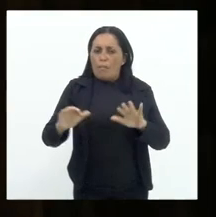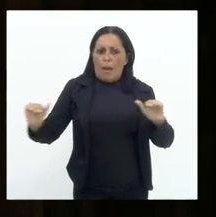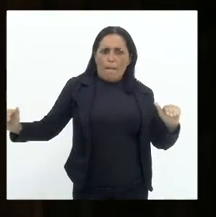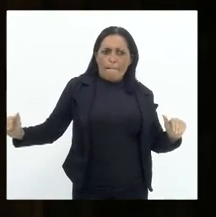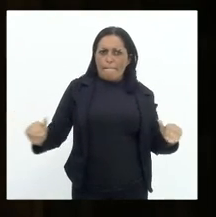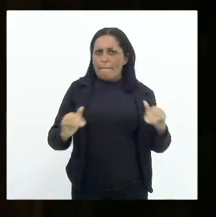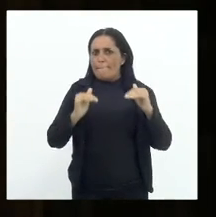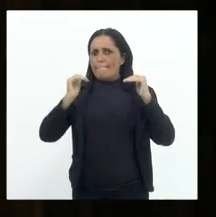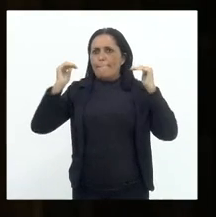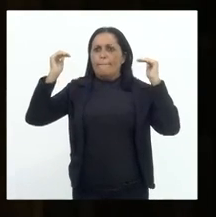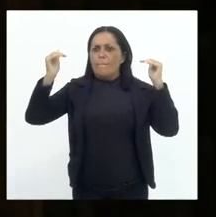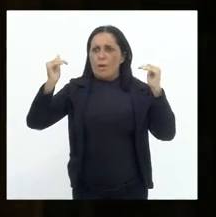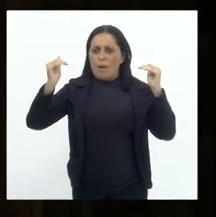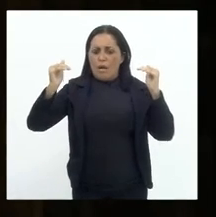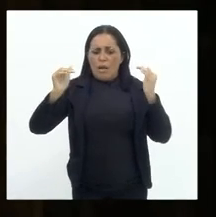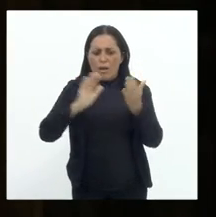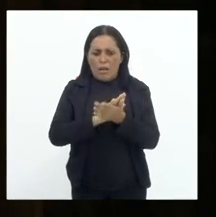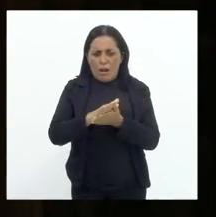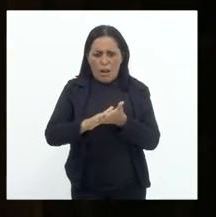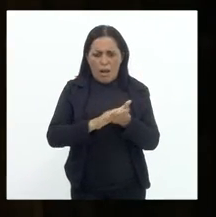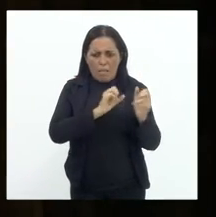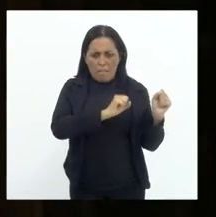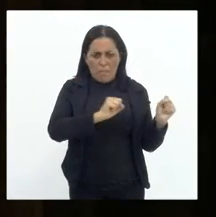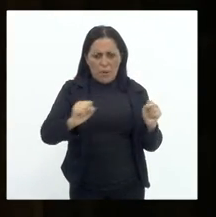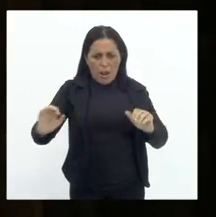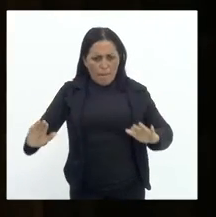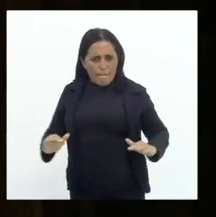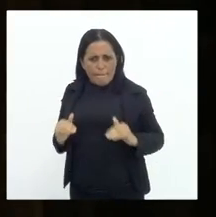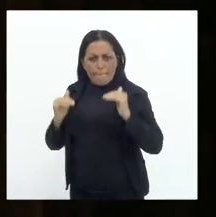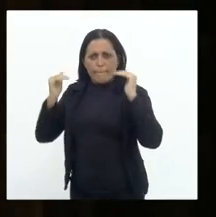de nenhum poder sobre o outro,